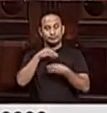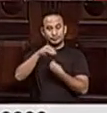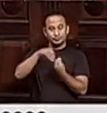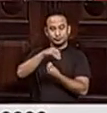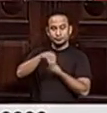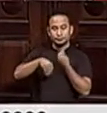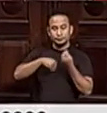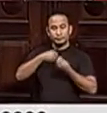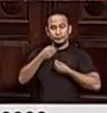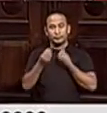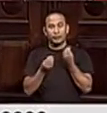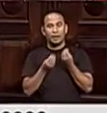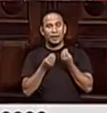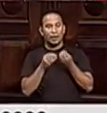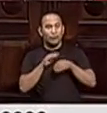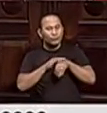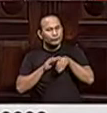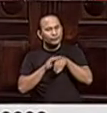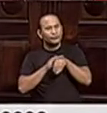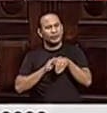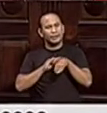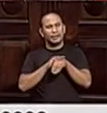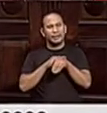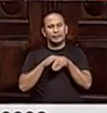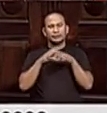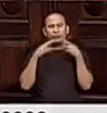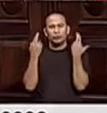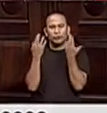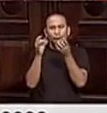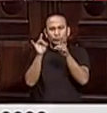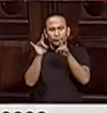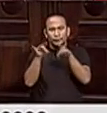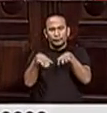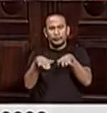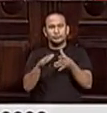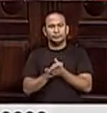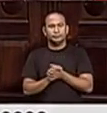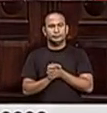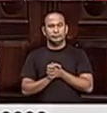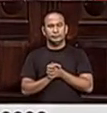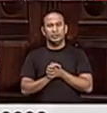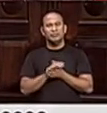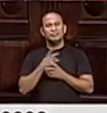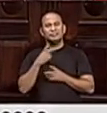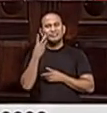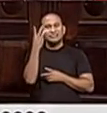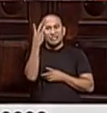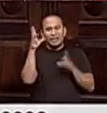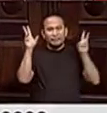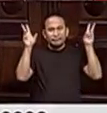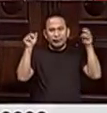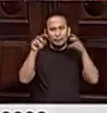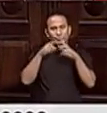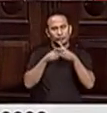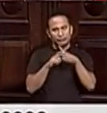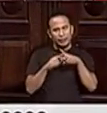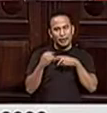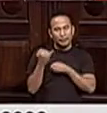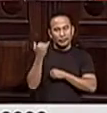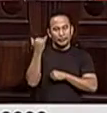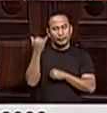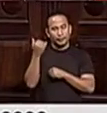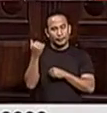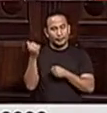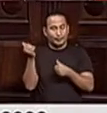debates do expediente final para tratar de três temas que acredito que sejam bastante importantes. Primeiro,